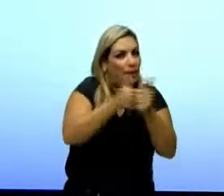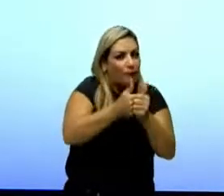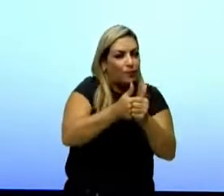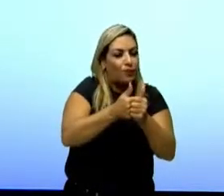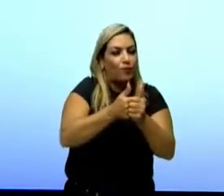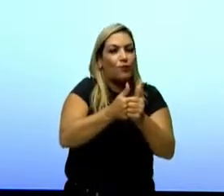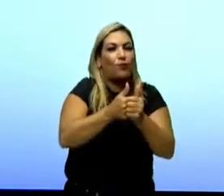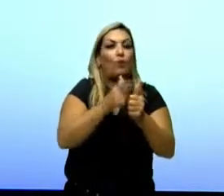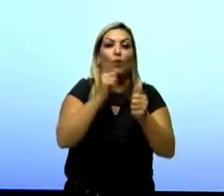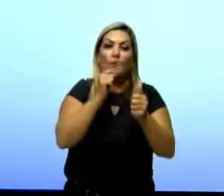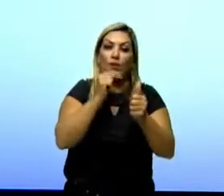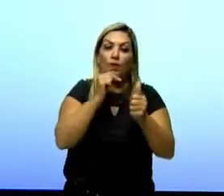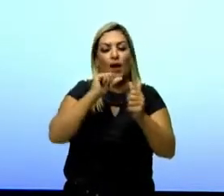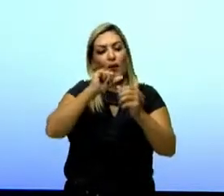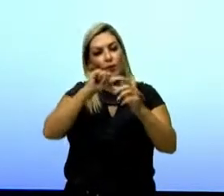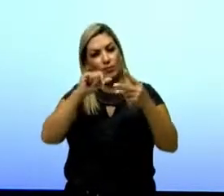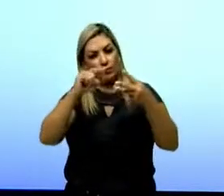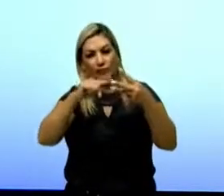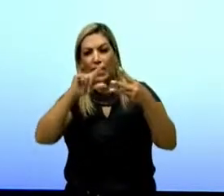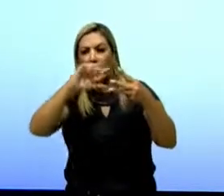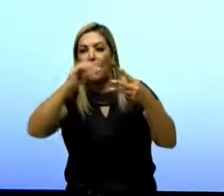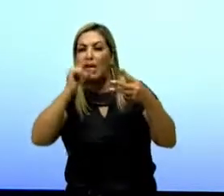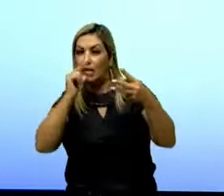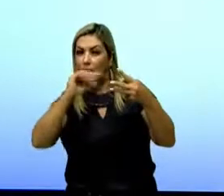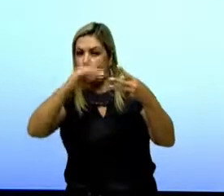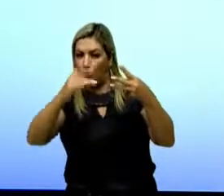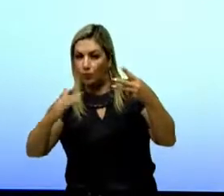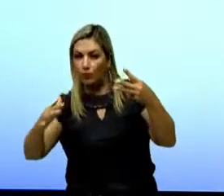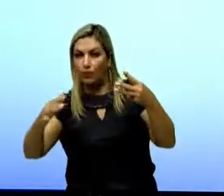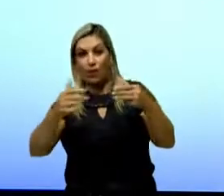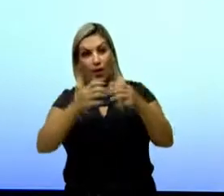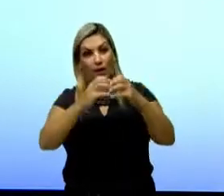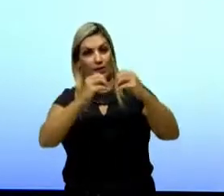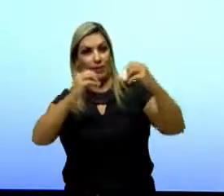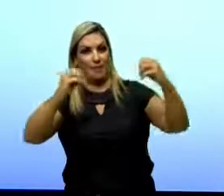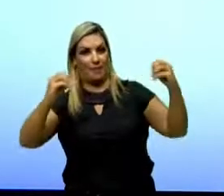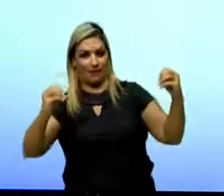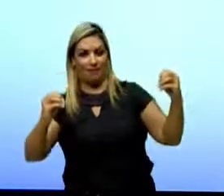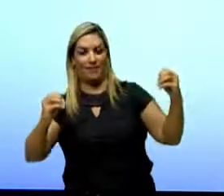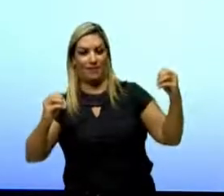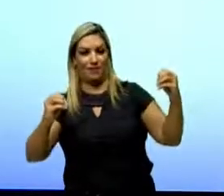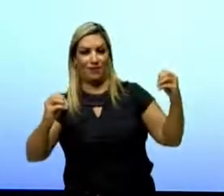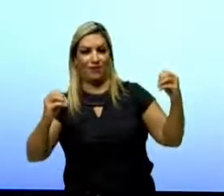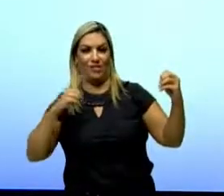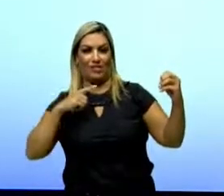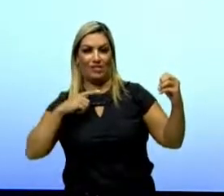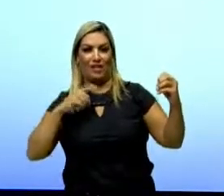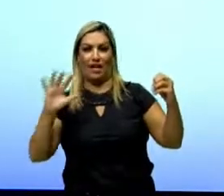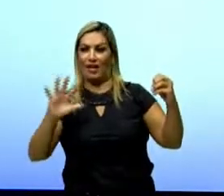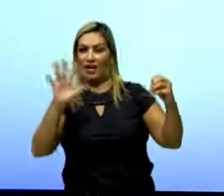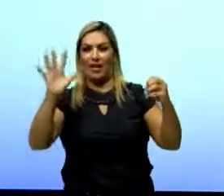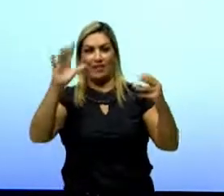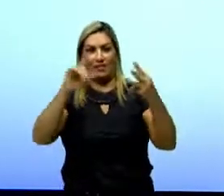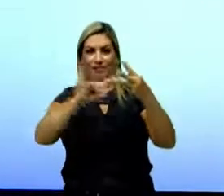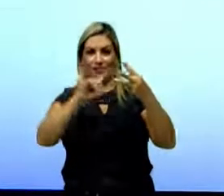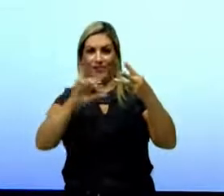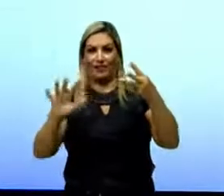Quando a água está líquida, as moléculas ficam mais afastadas e quando está no estado gás,